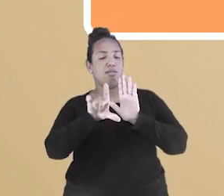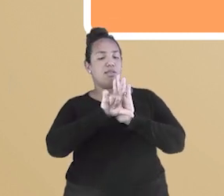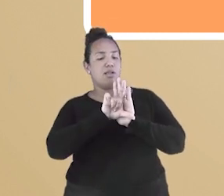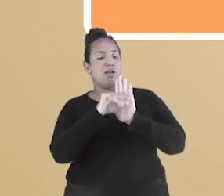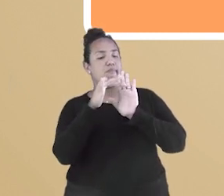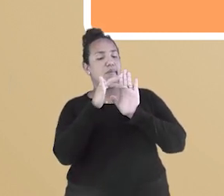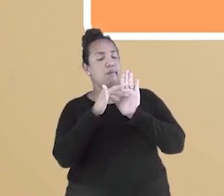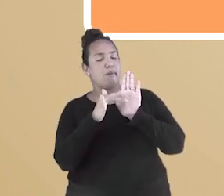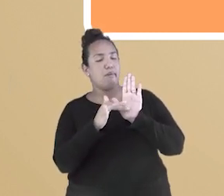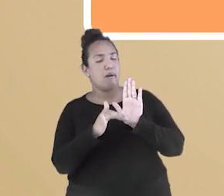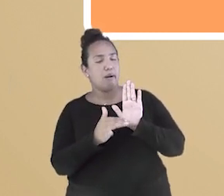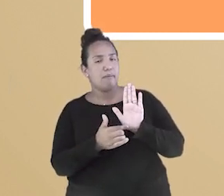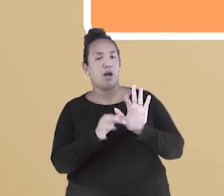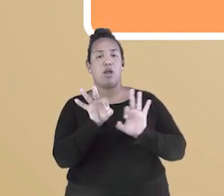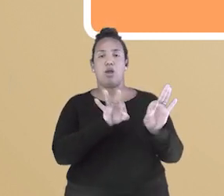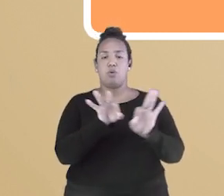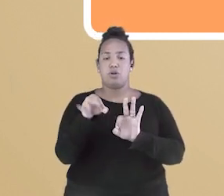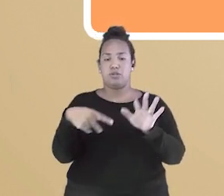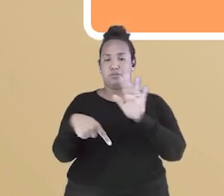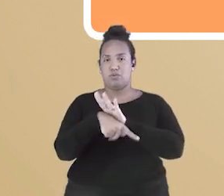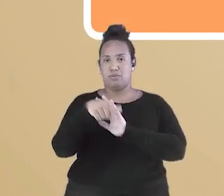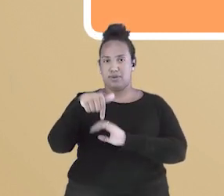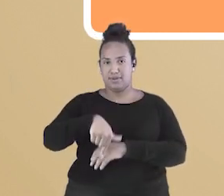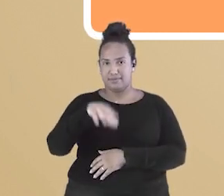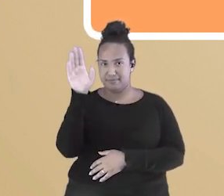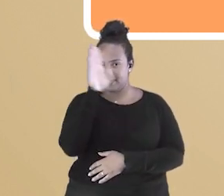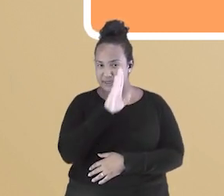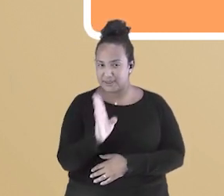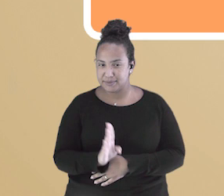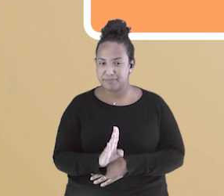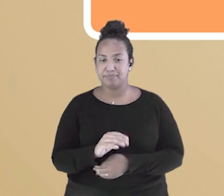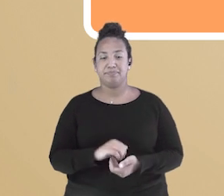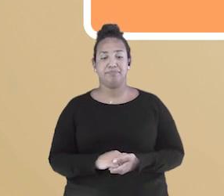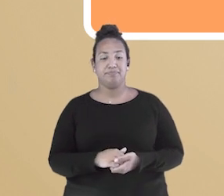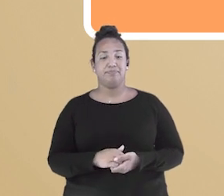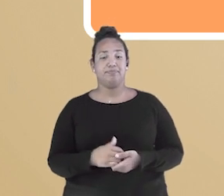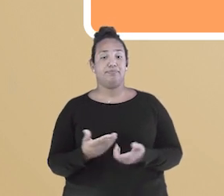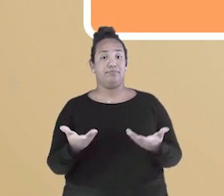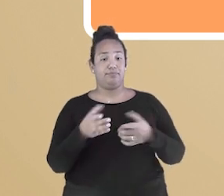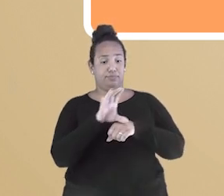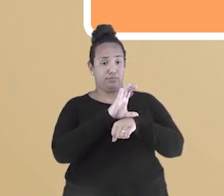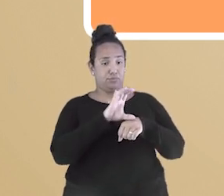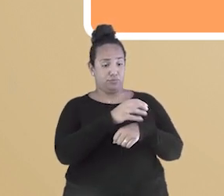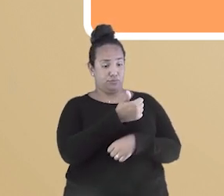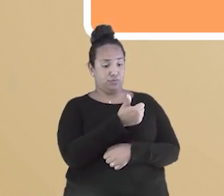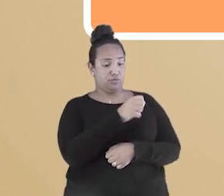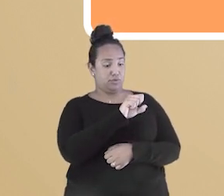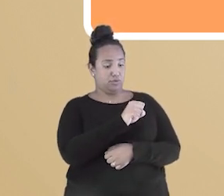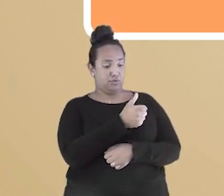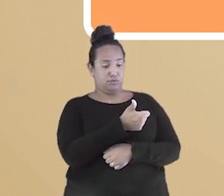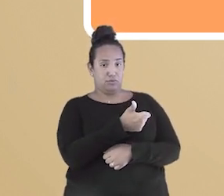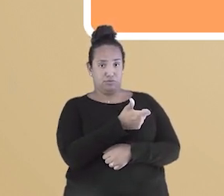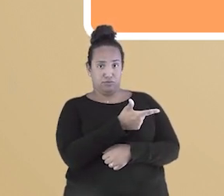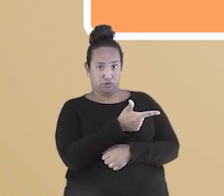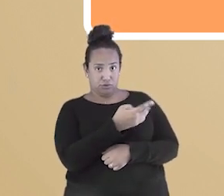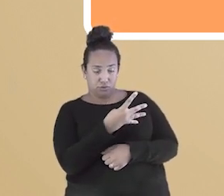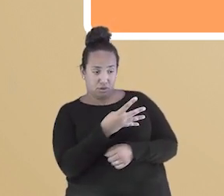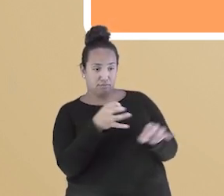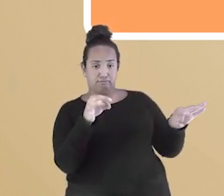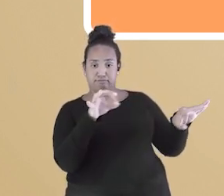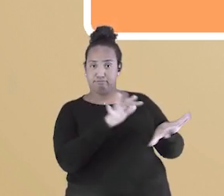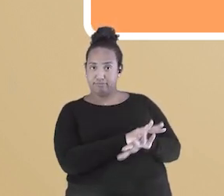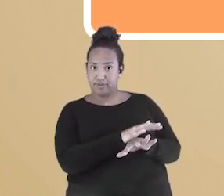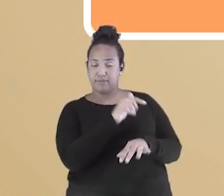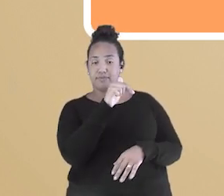organização do país. Já que a Constituição de 1824 foi derrubada. Detalhe, essa tinha sido a